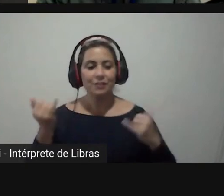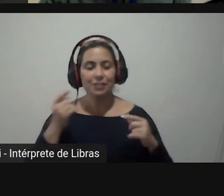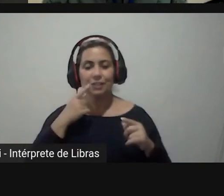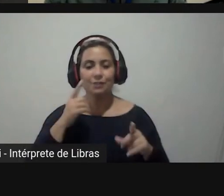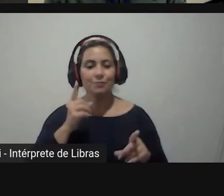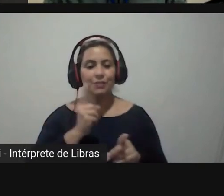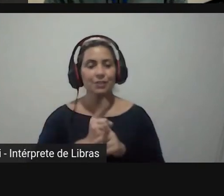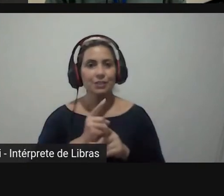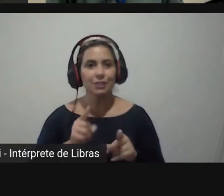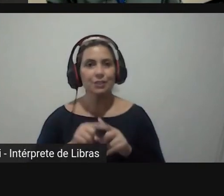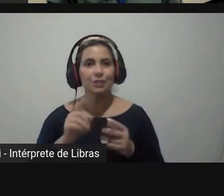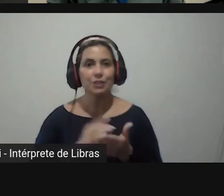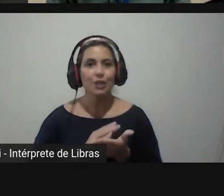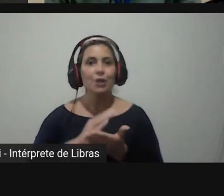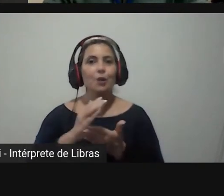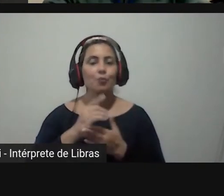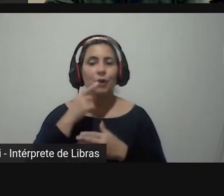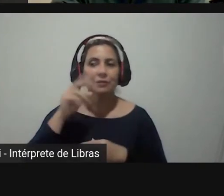no início da legislatura